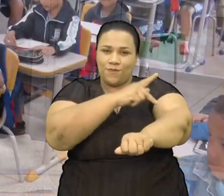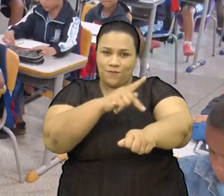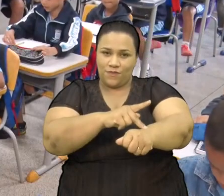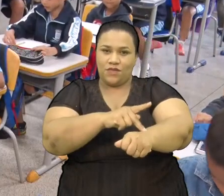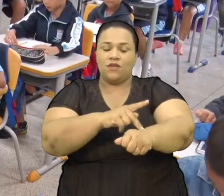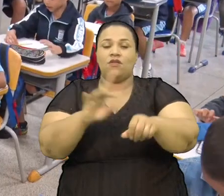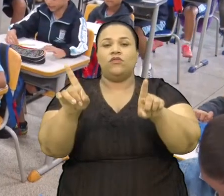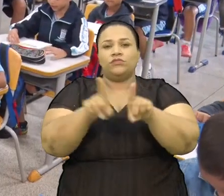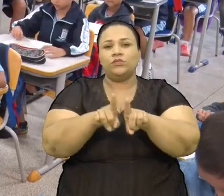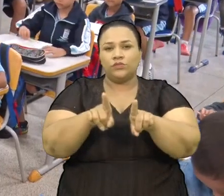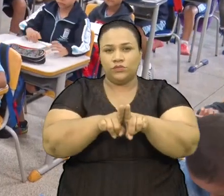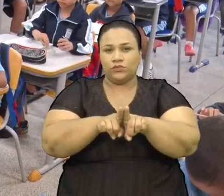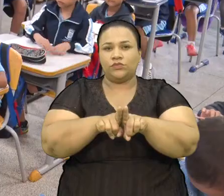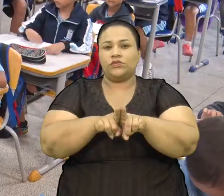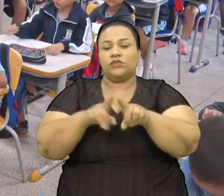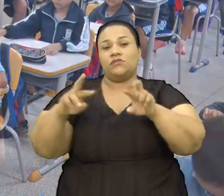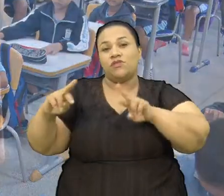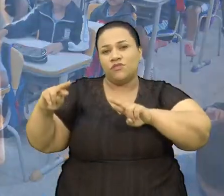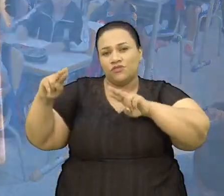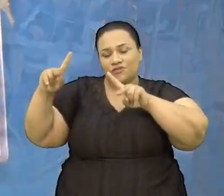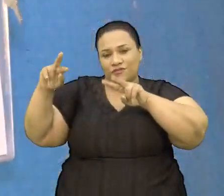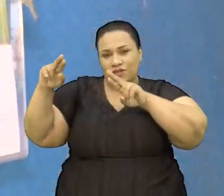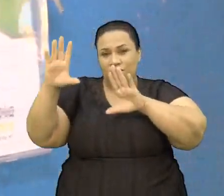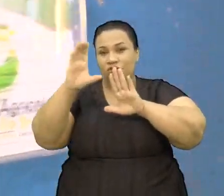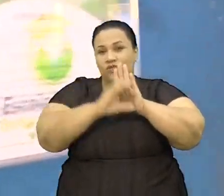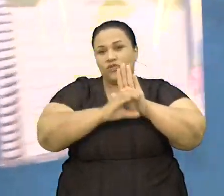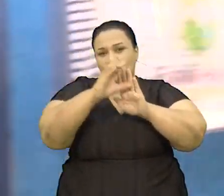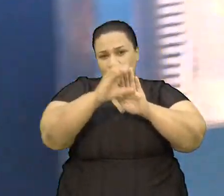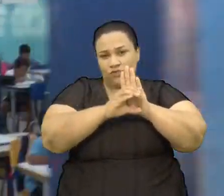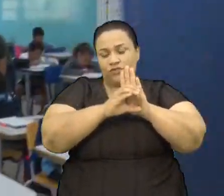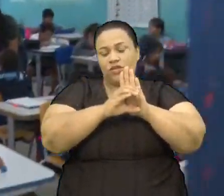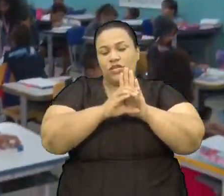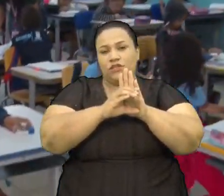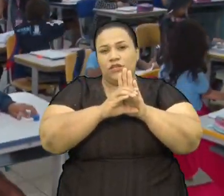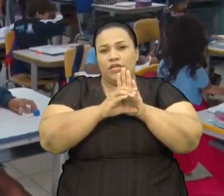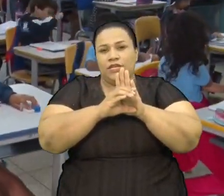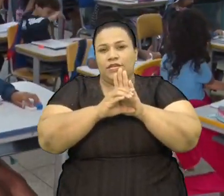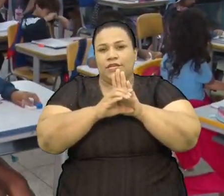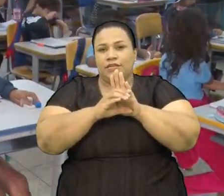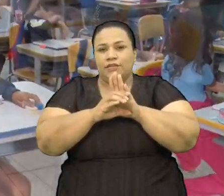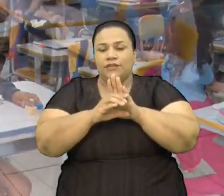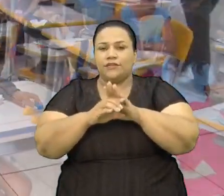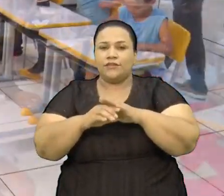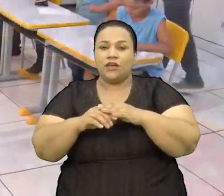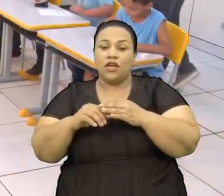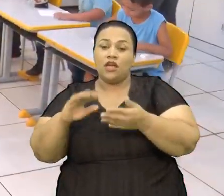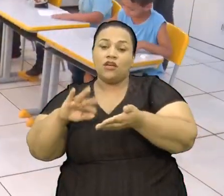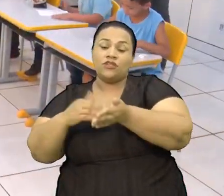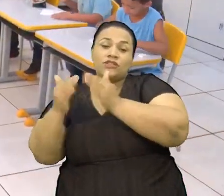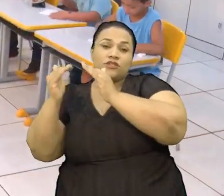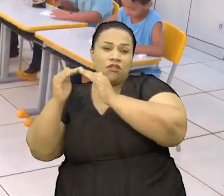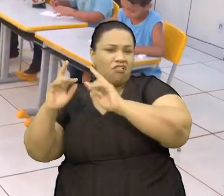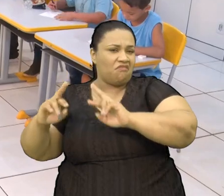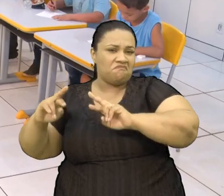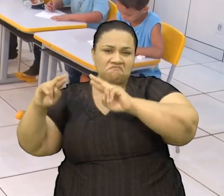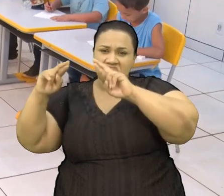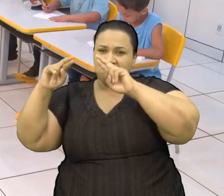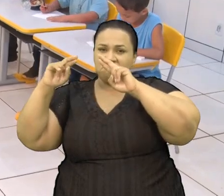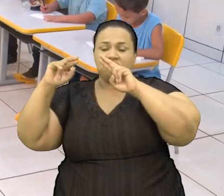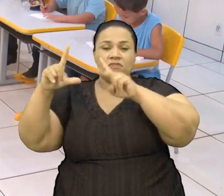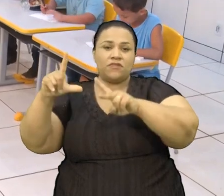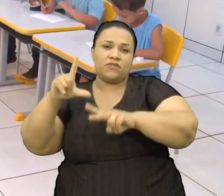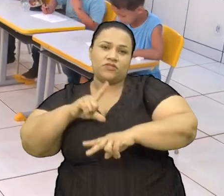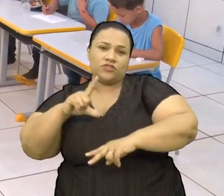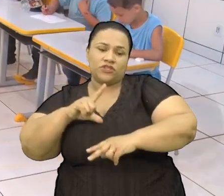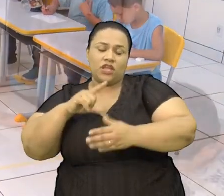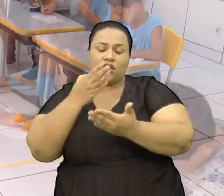parte diversificada do currículo Ela é que faz com que nossa escola tenha esse diferencial De